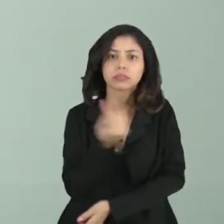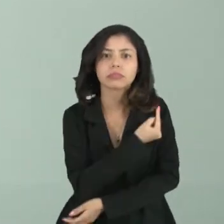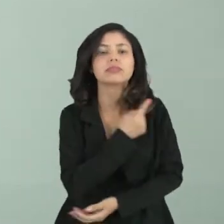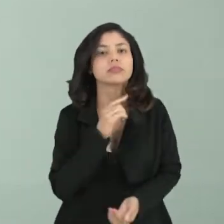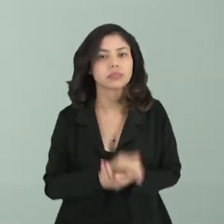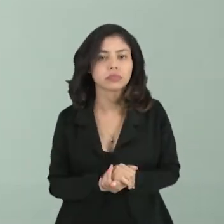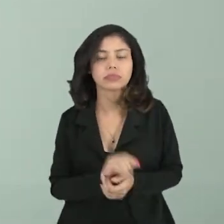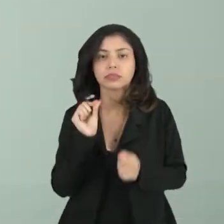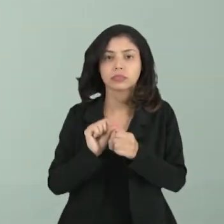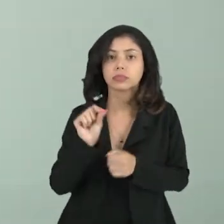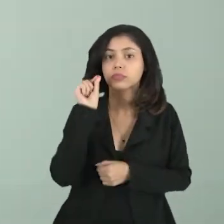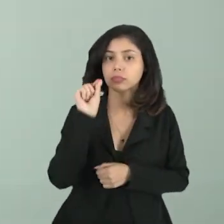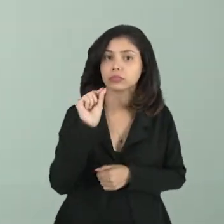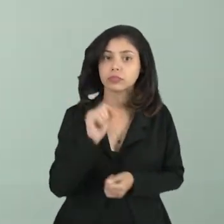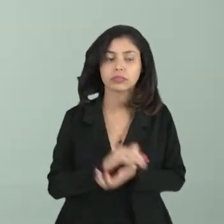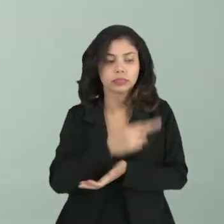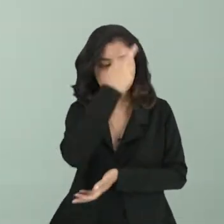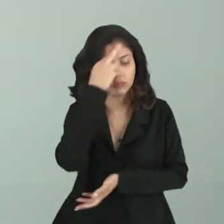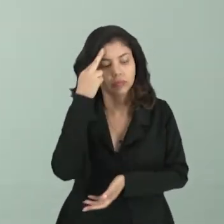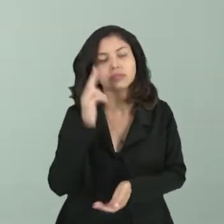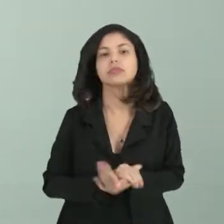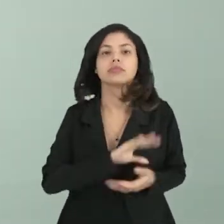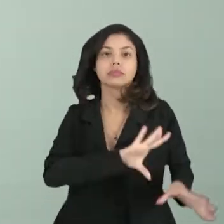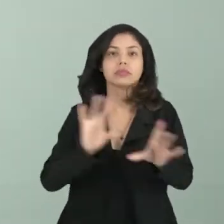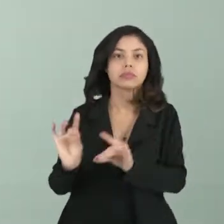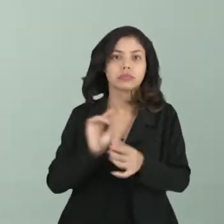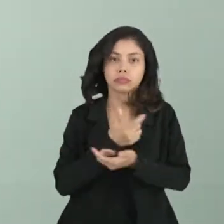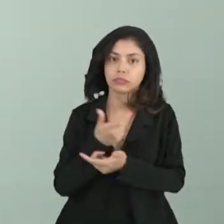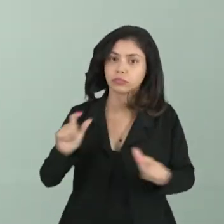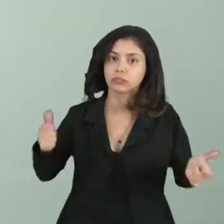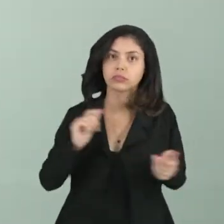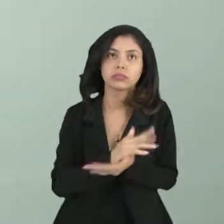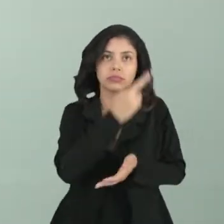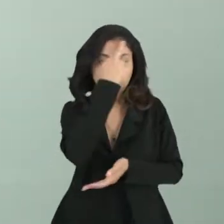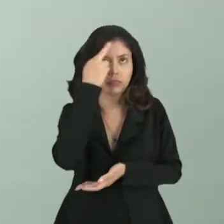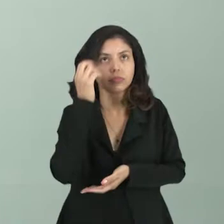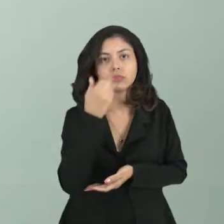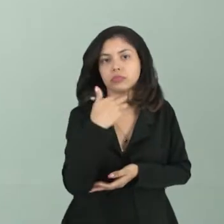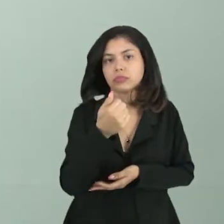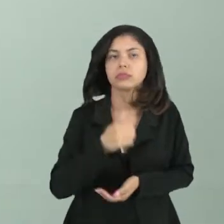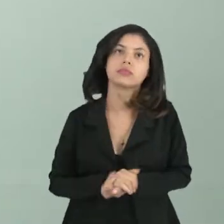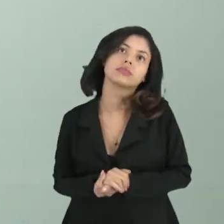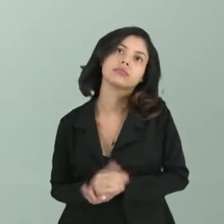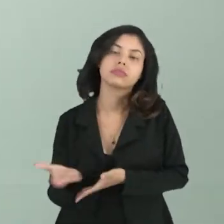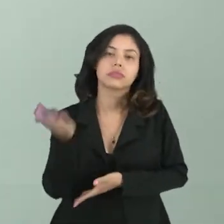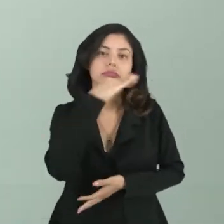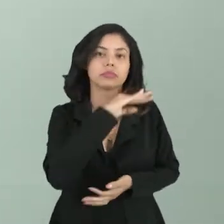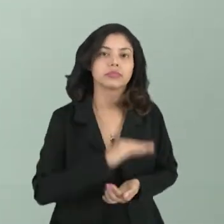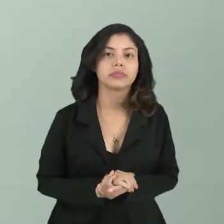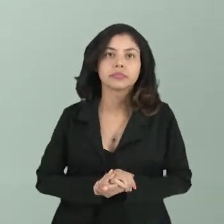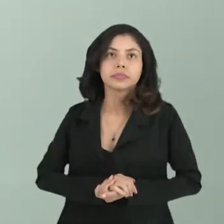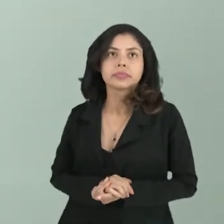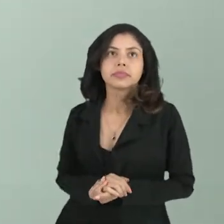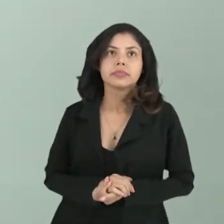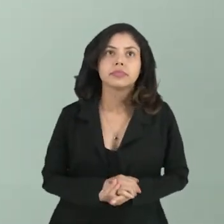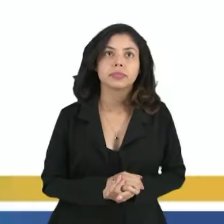fazer com que os historiadores, eles vão tecer, então, a escrita da história, tá bom? Então, vamos lá, pessoal.